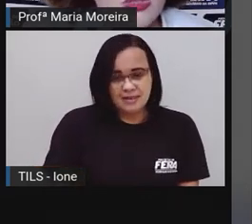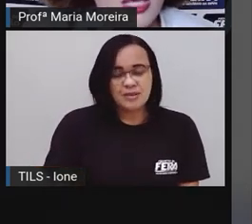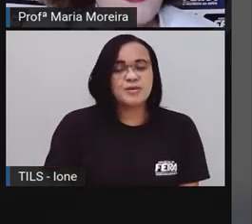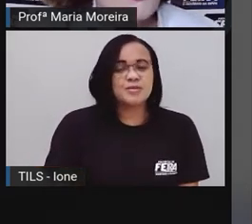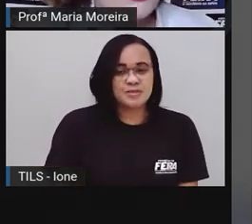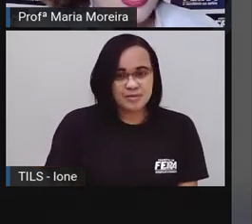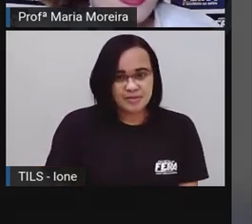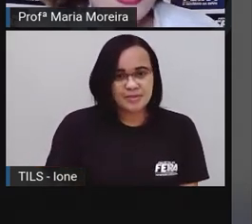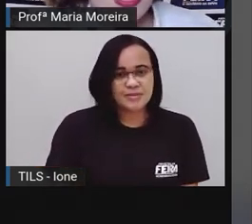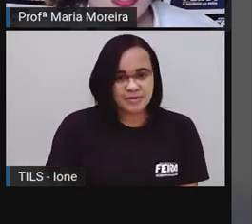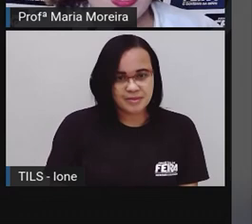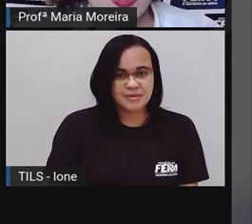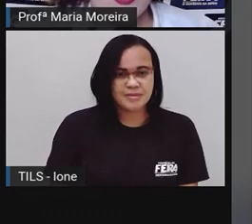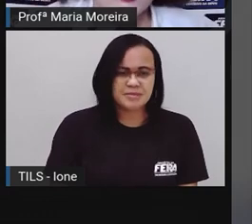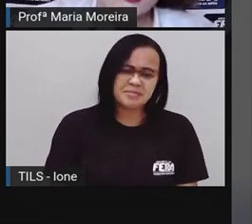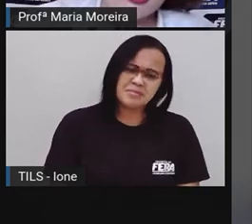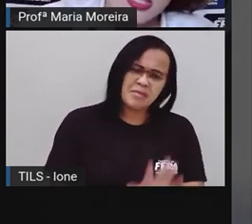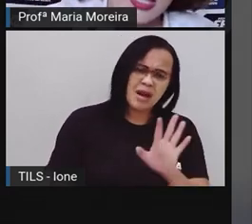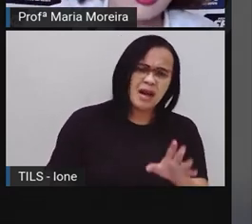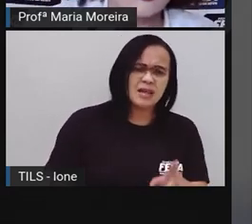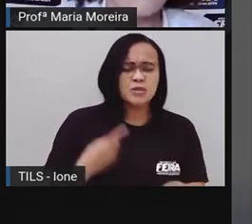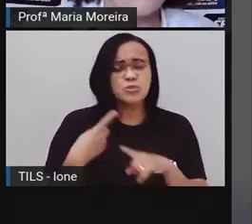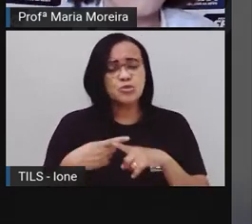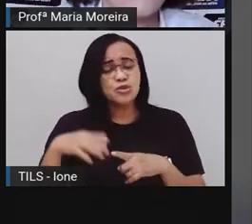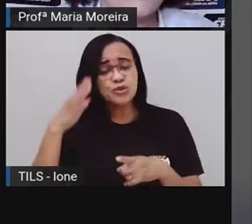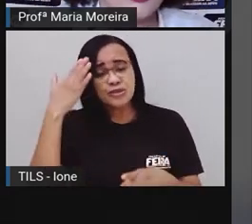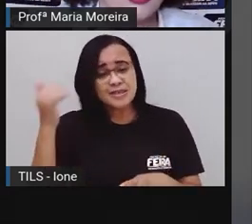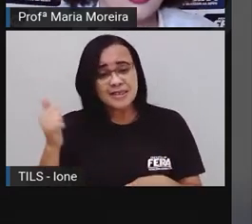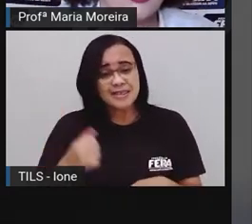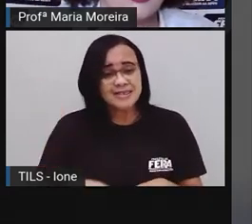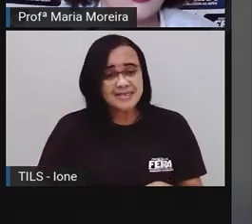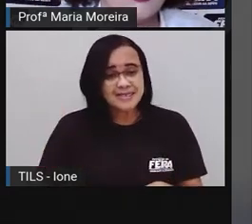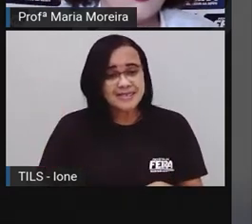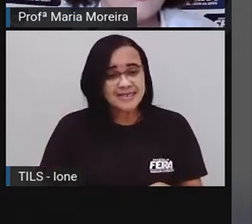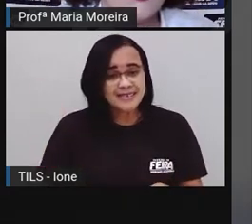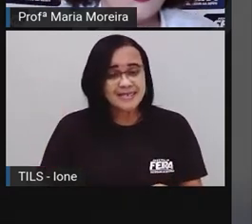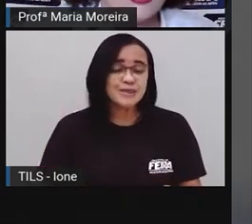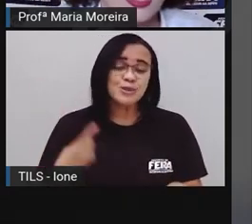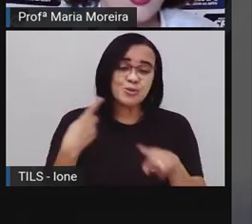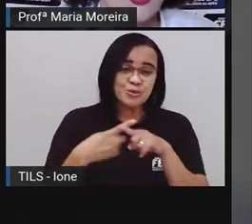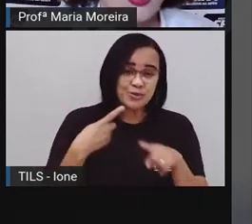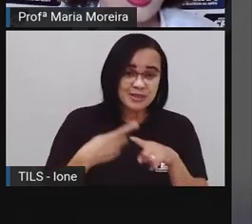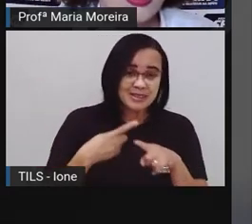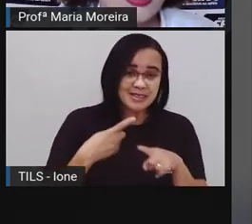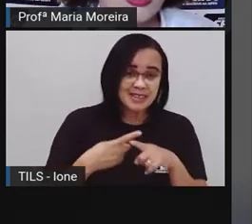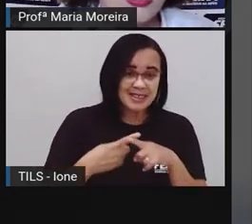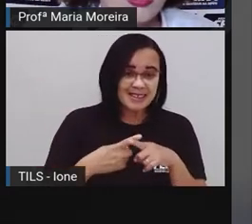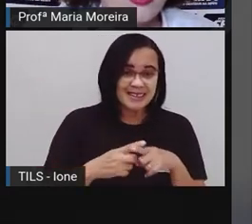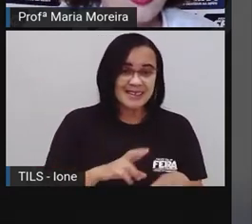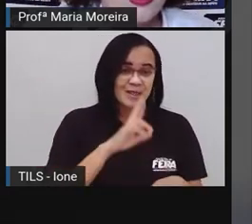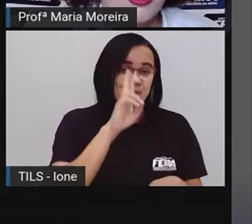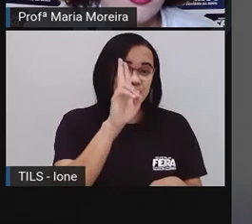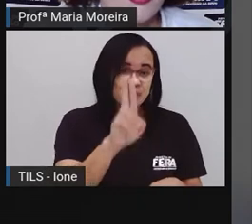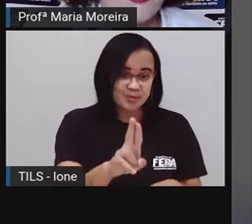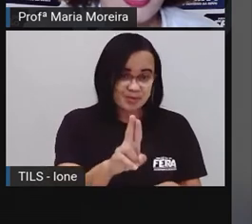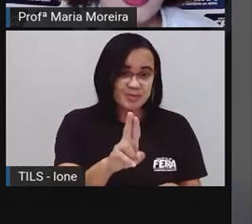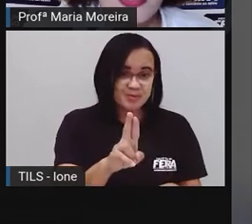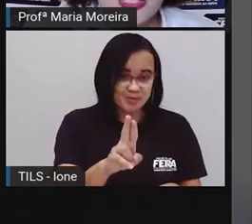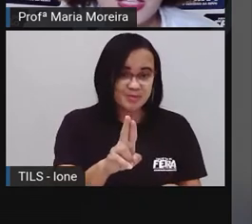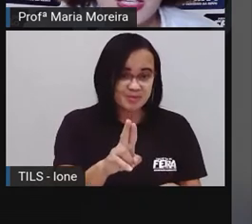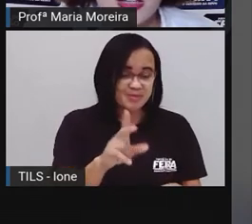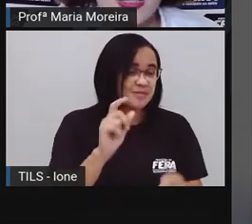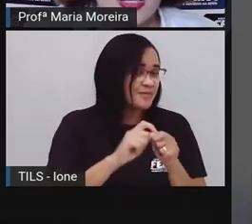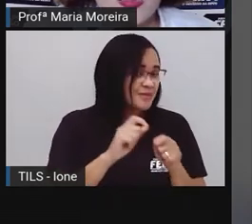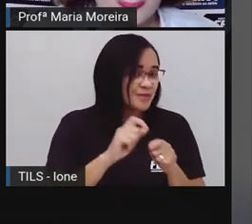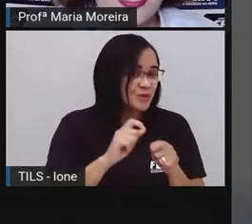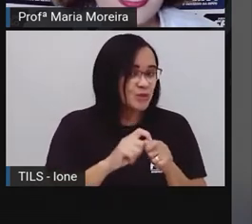quatrocentos. E por que eu sei isso? Eu sei isso porque eu fiz o quê aqui, ó? Vou mudar a cor. O que foi que eu